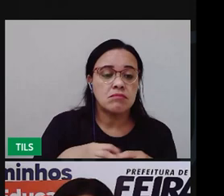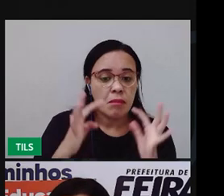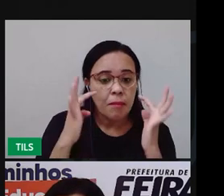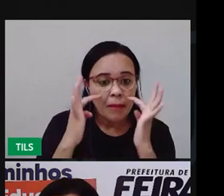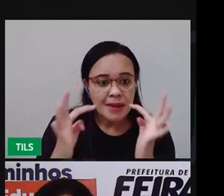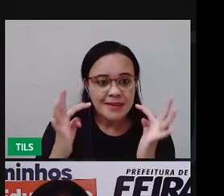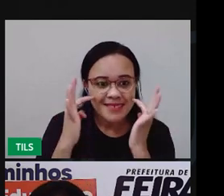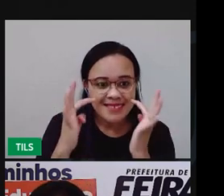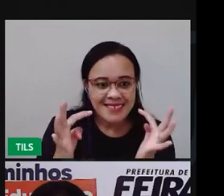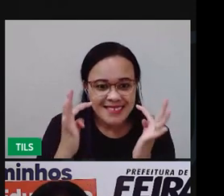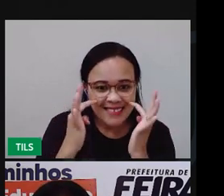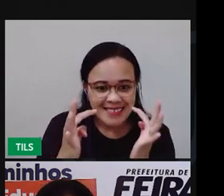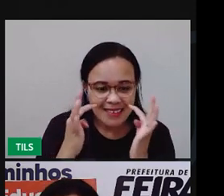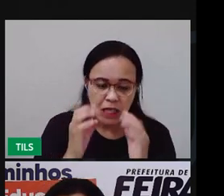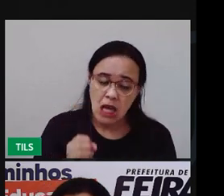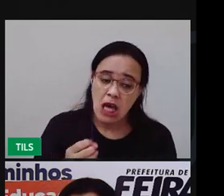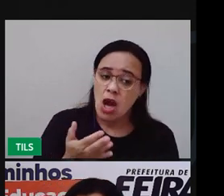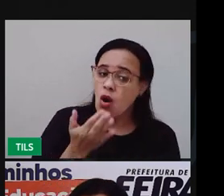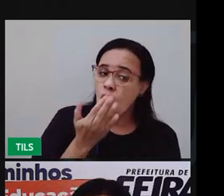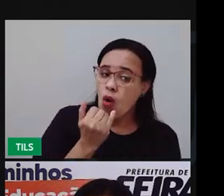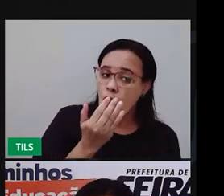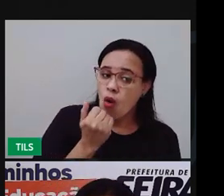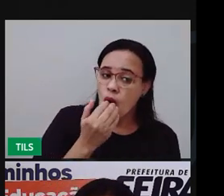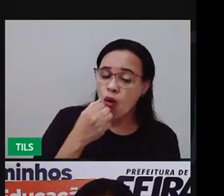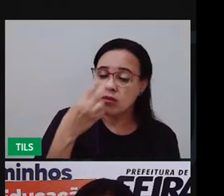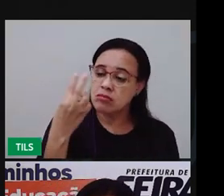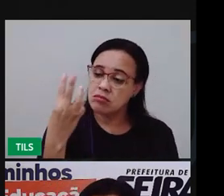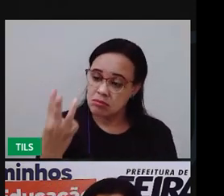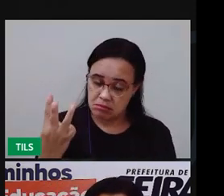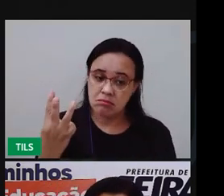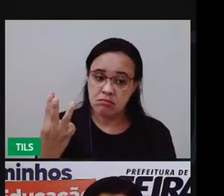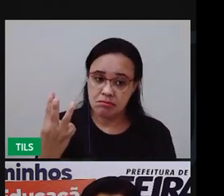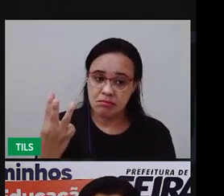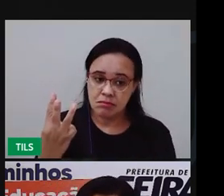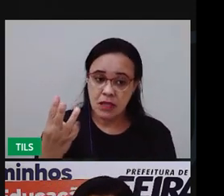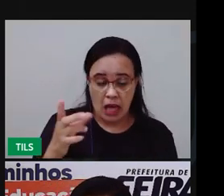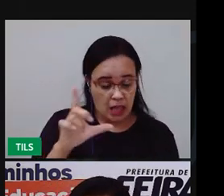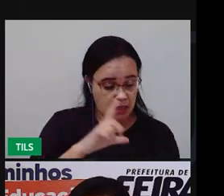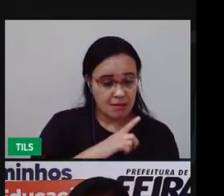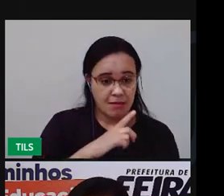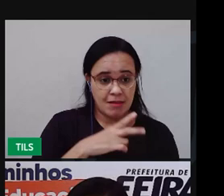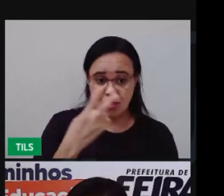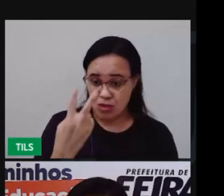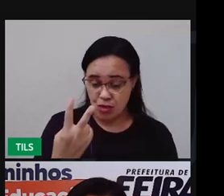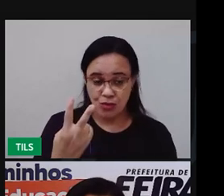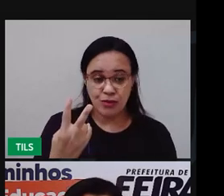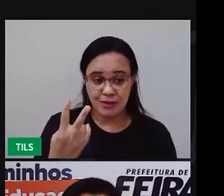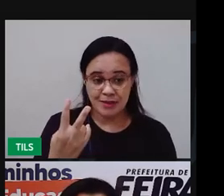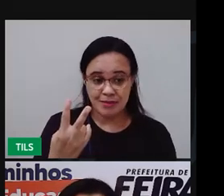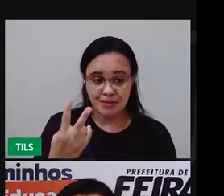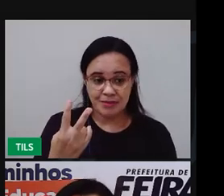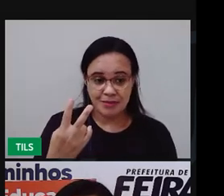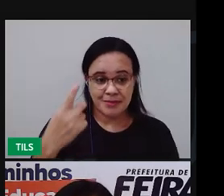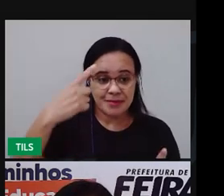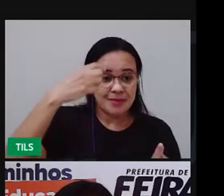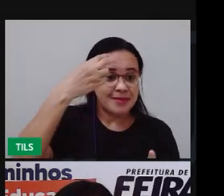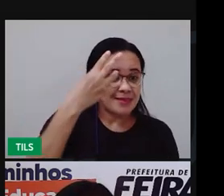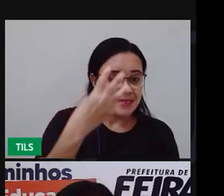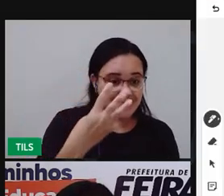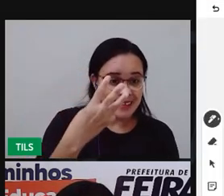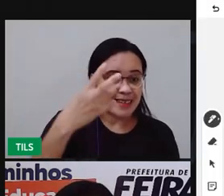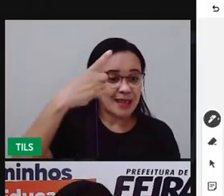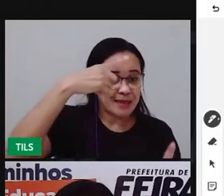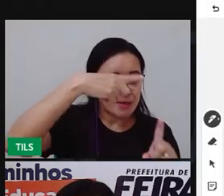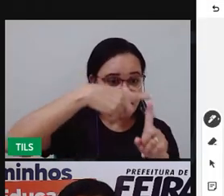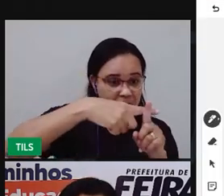Se ele comeu três e ainda tem dois. Vamos descobrir quanto foi? Vou aqui, ó.